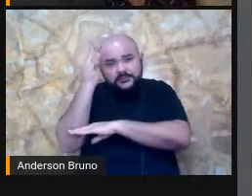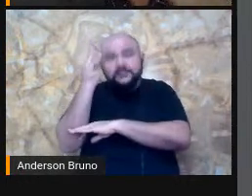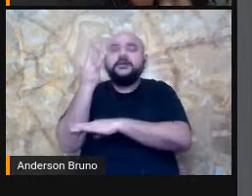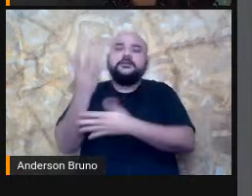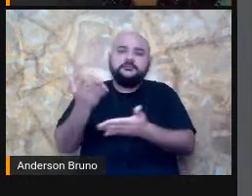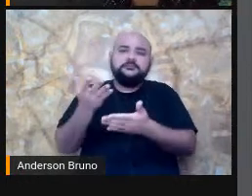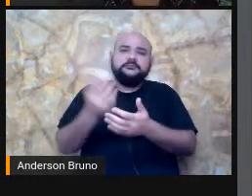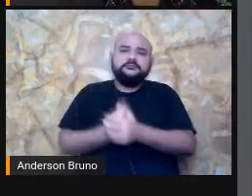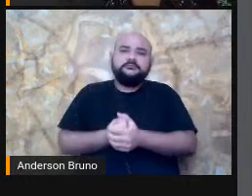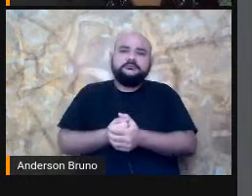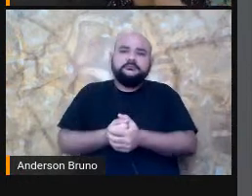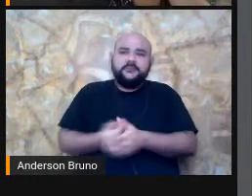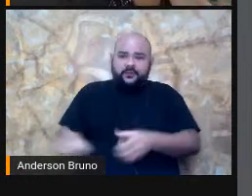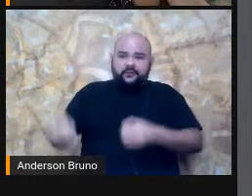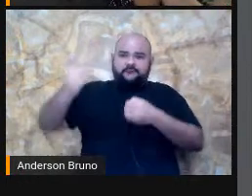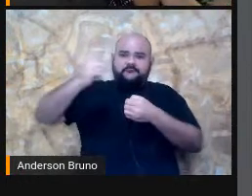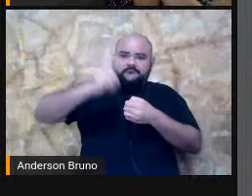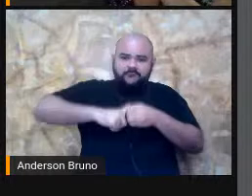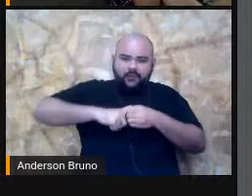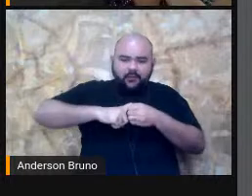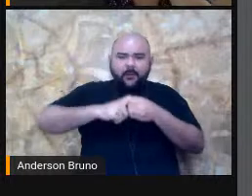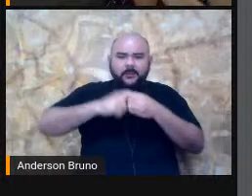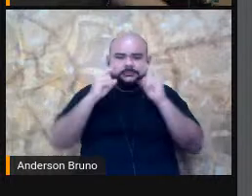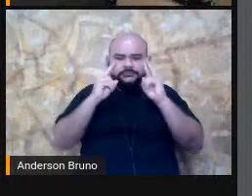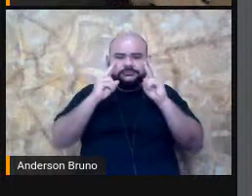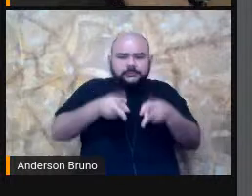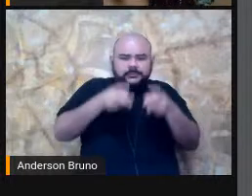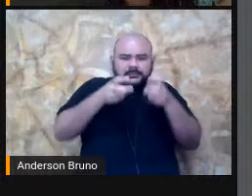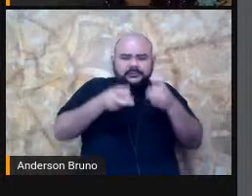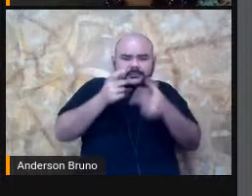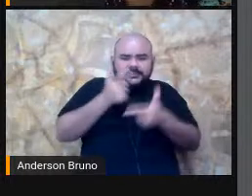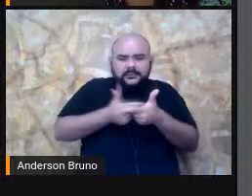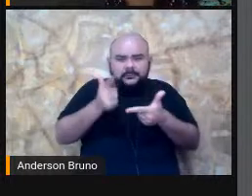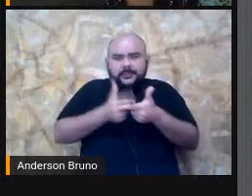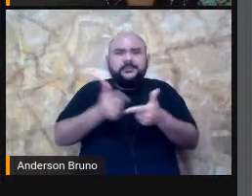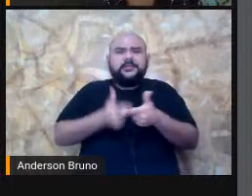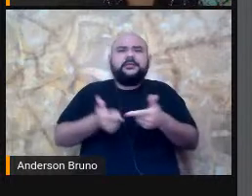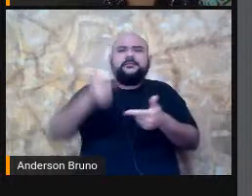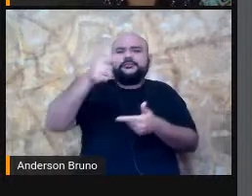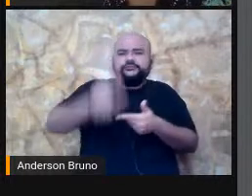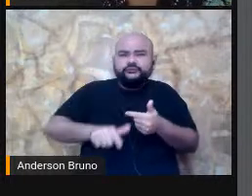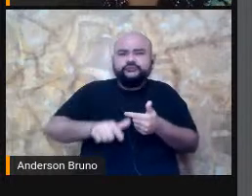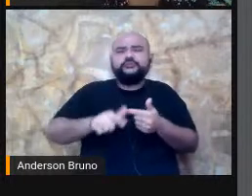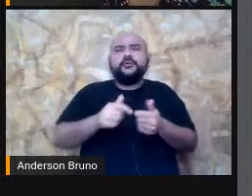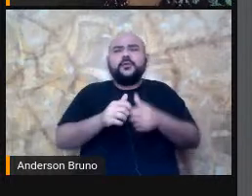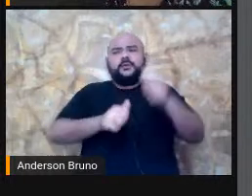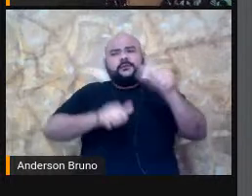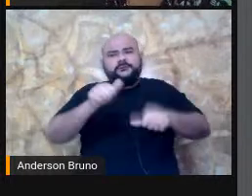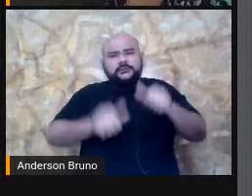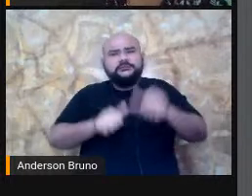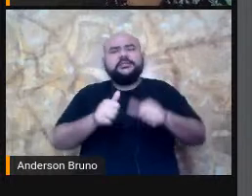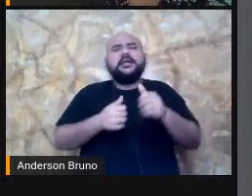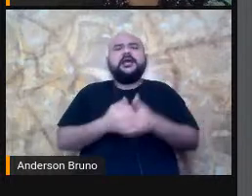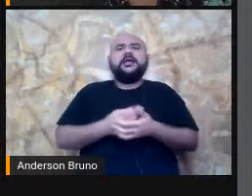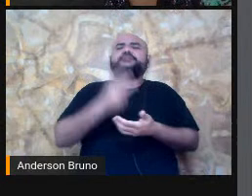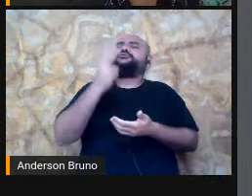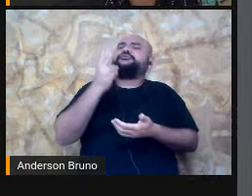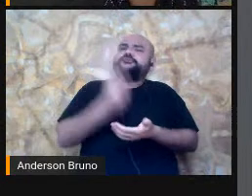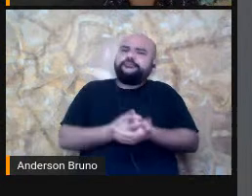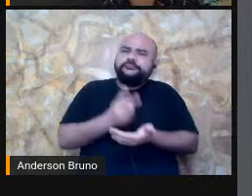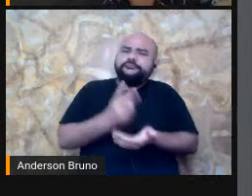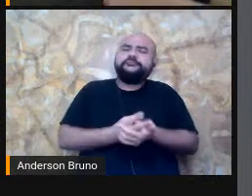Retrocedo Meu problema Né? Depois faço Novamente Um planejamento E